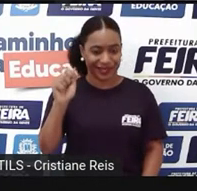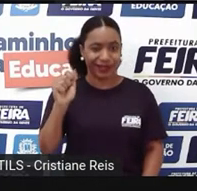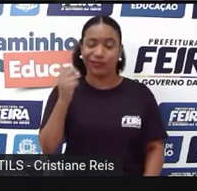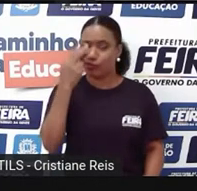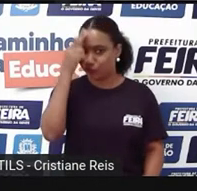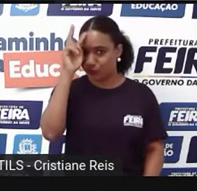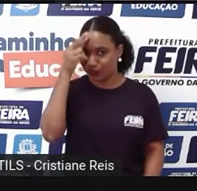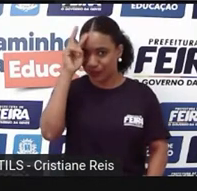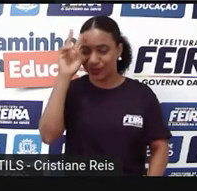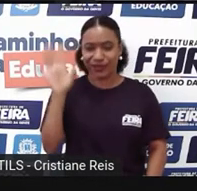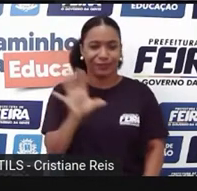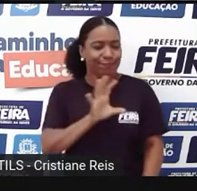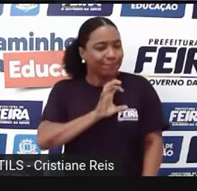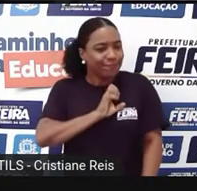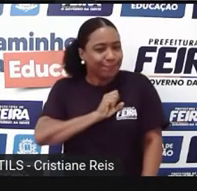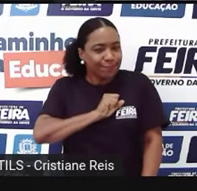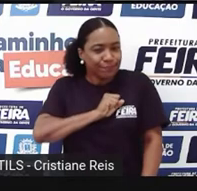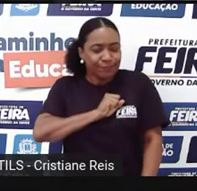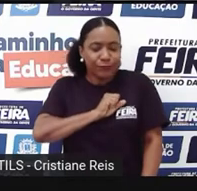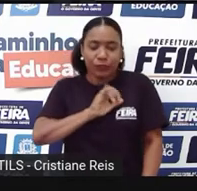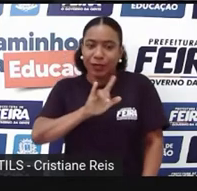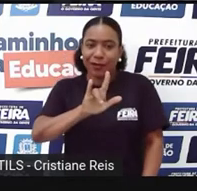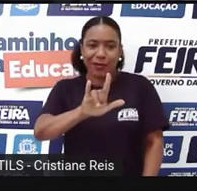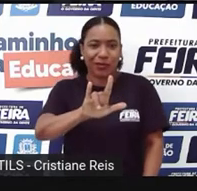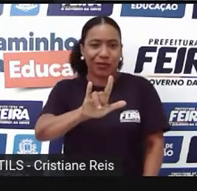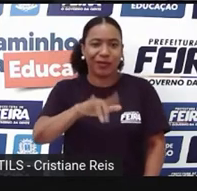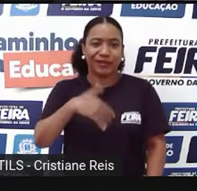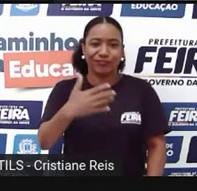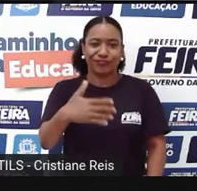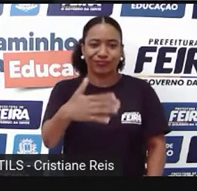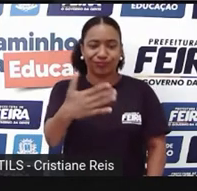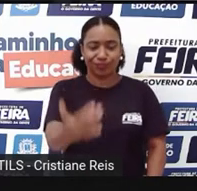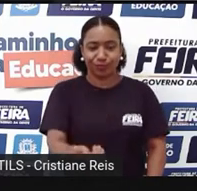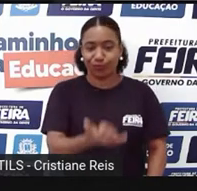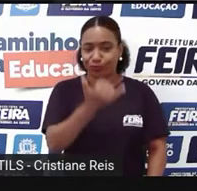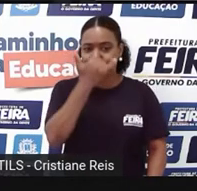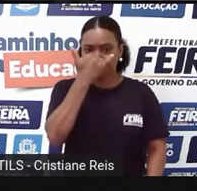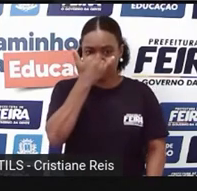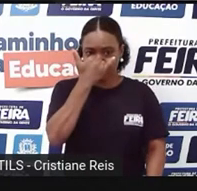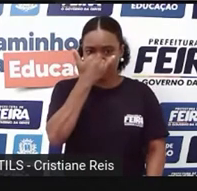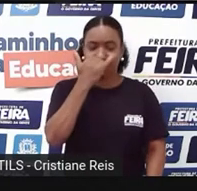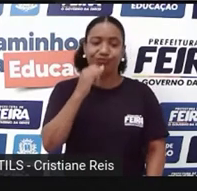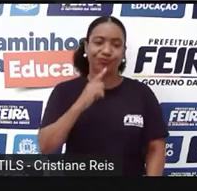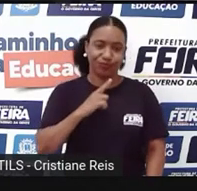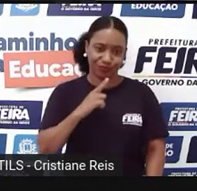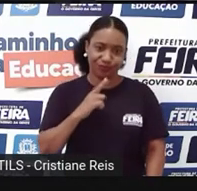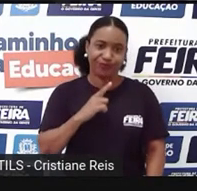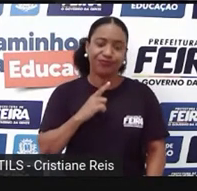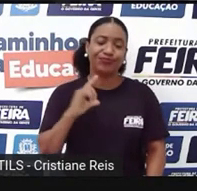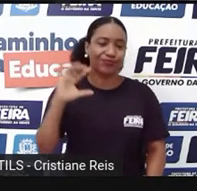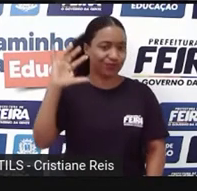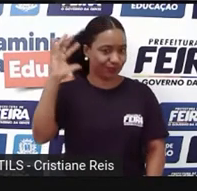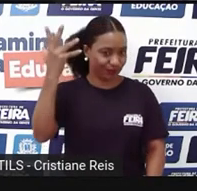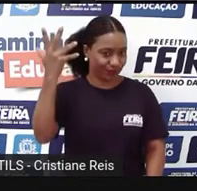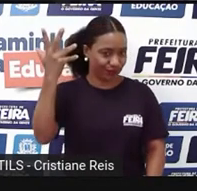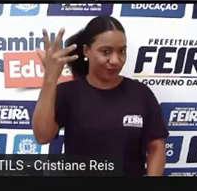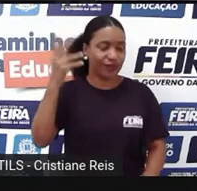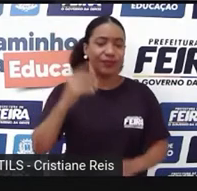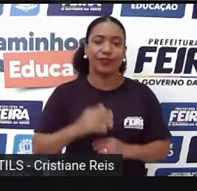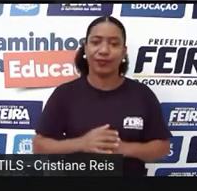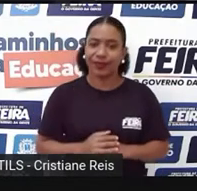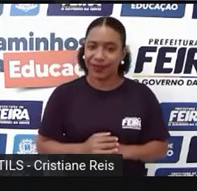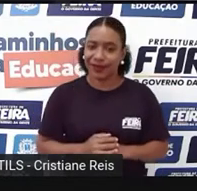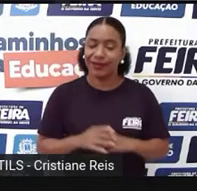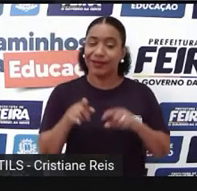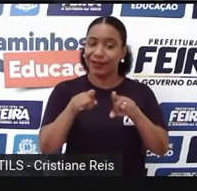prágica. Já conhecemos o final, não é verdade? It was written by William Shakespeare.